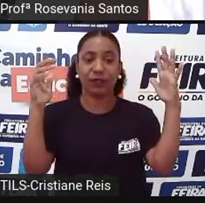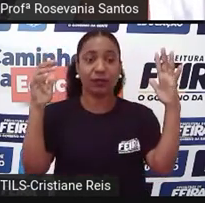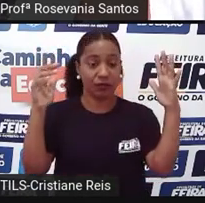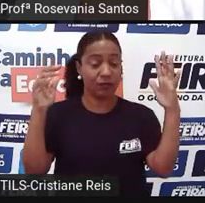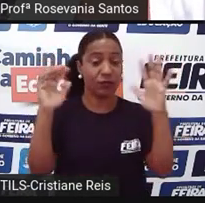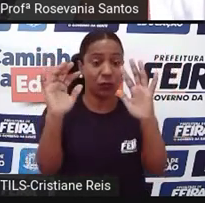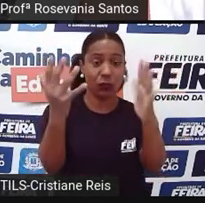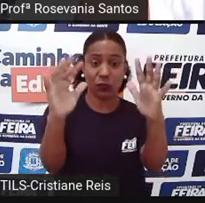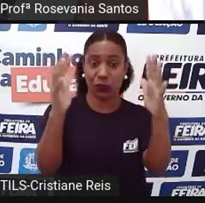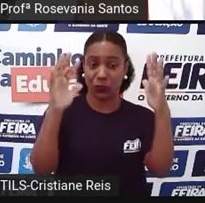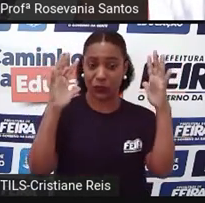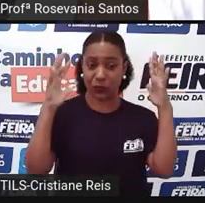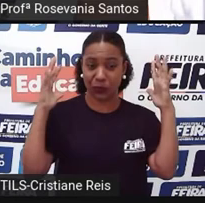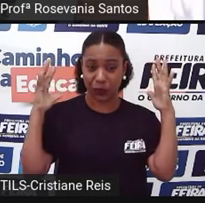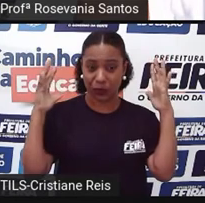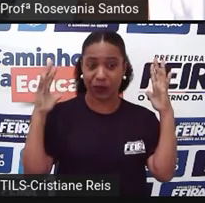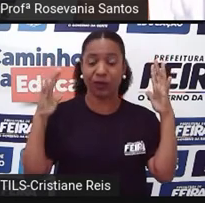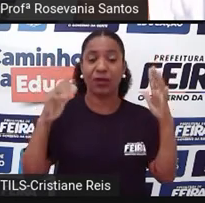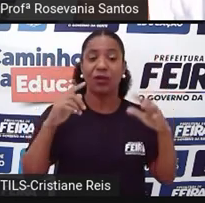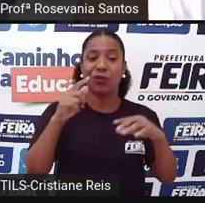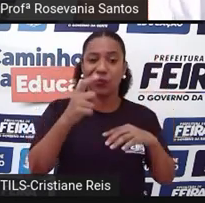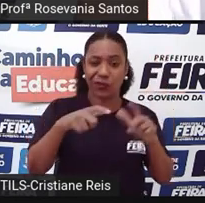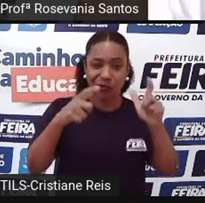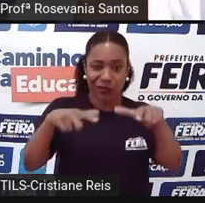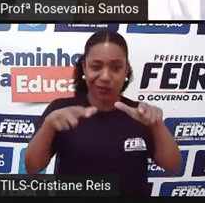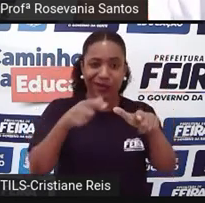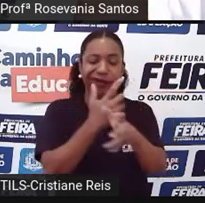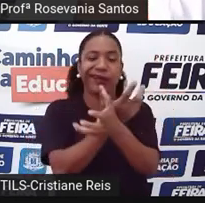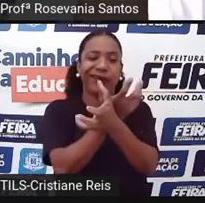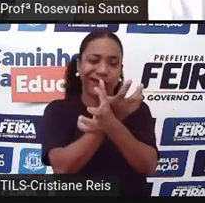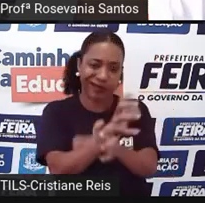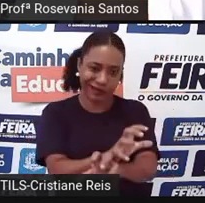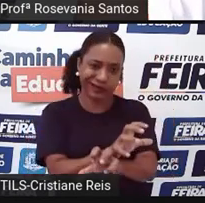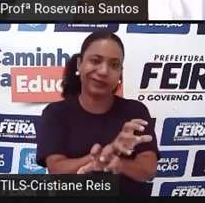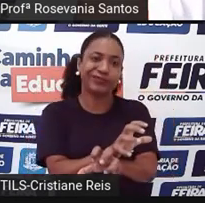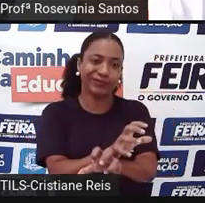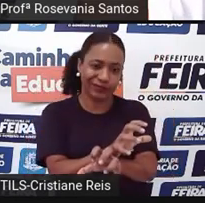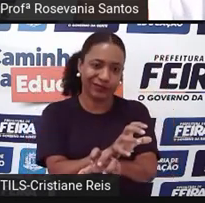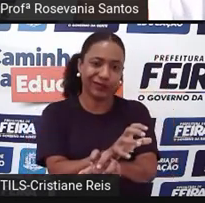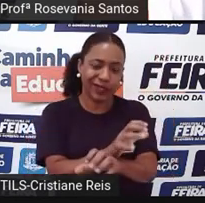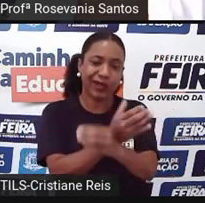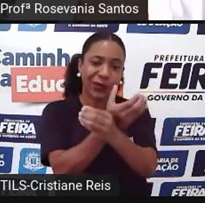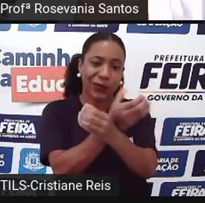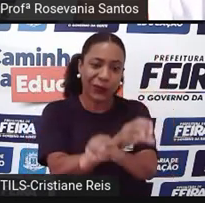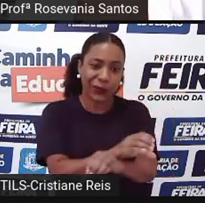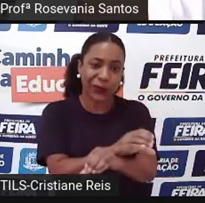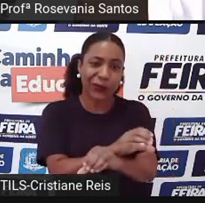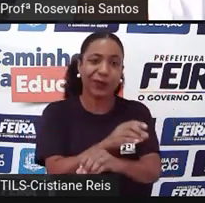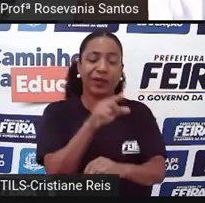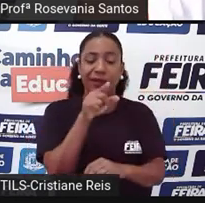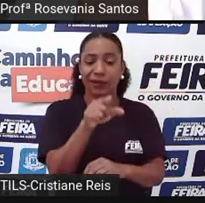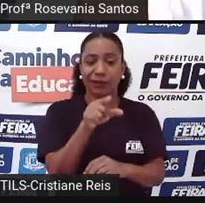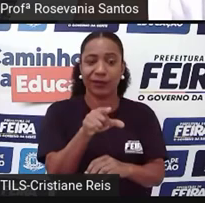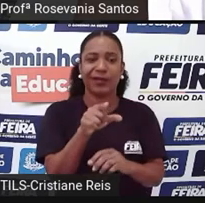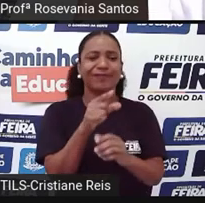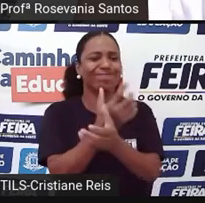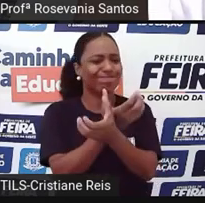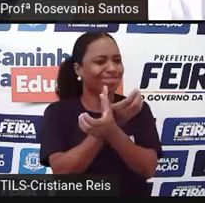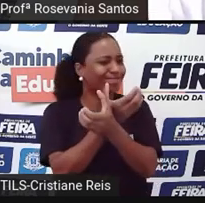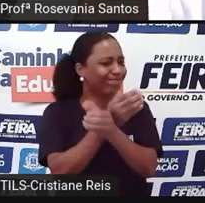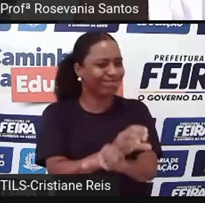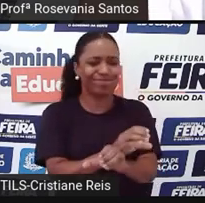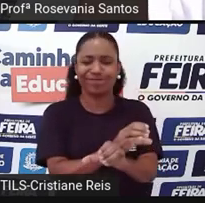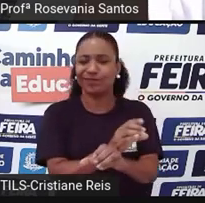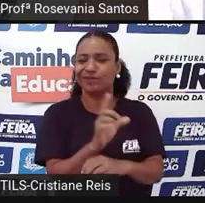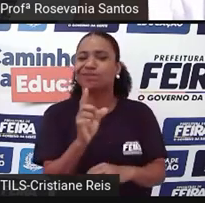Aqui é especificamente da área da Caatinga, que já é uma, né, uma vegetação já de, vamos dizer assim, de pequeno a